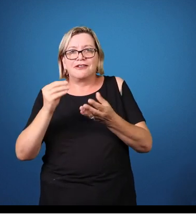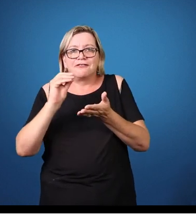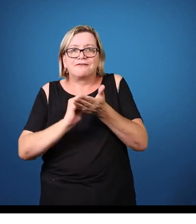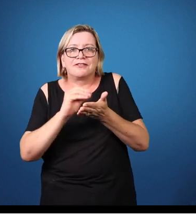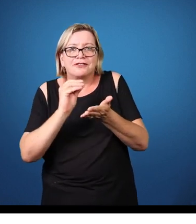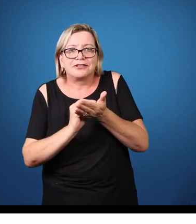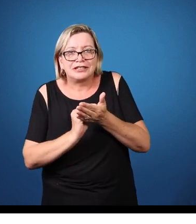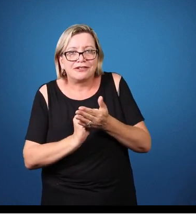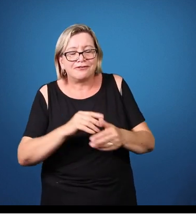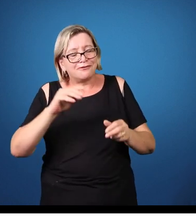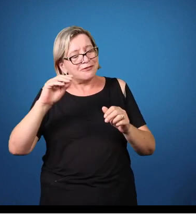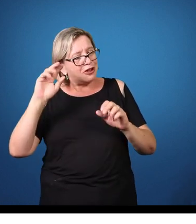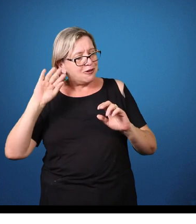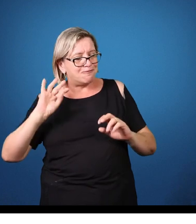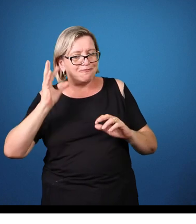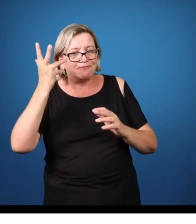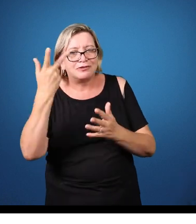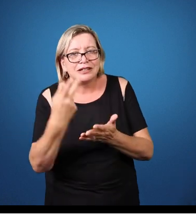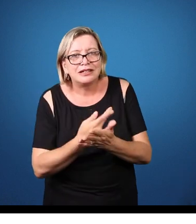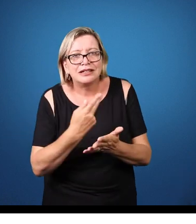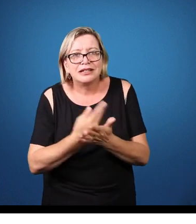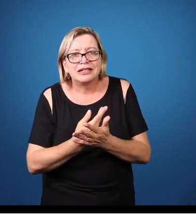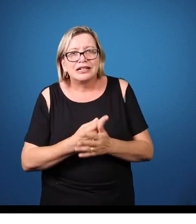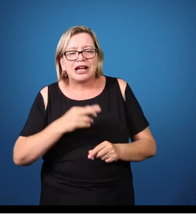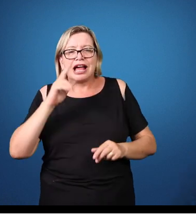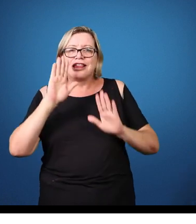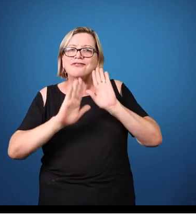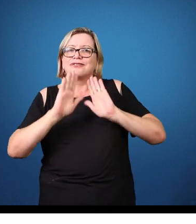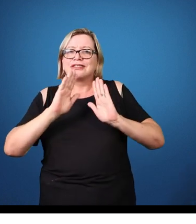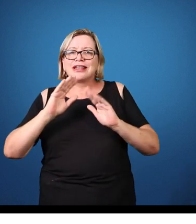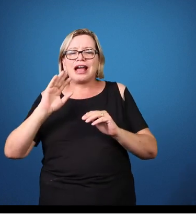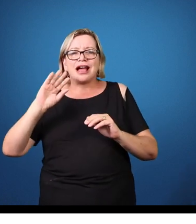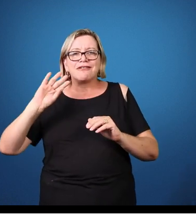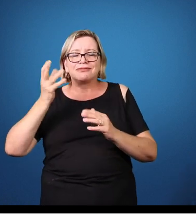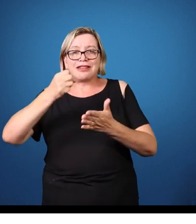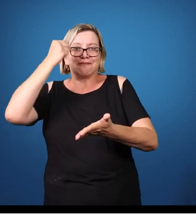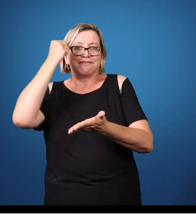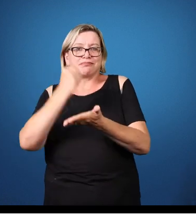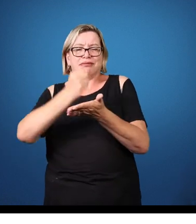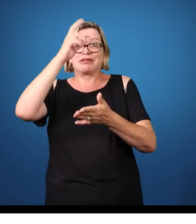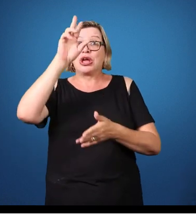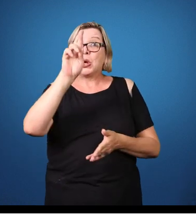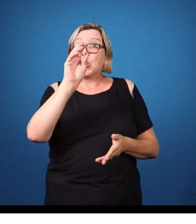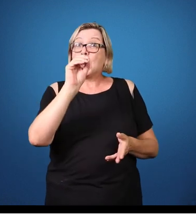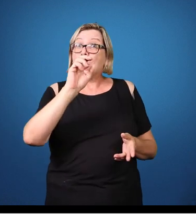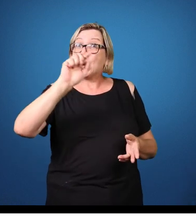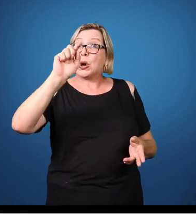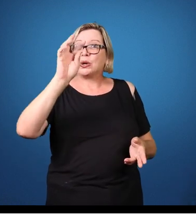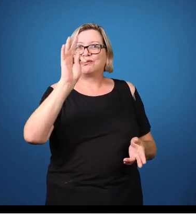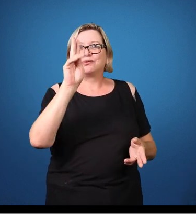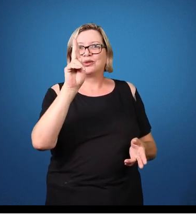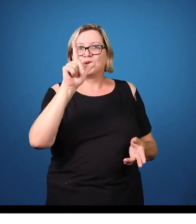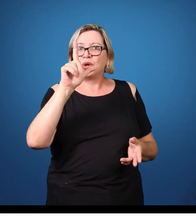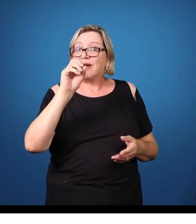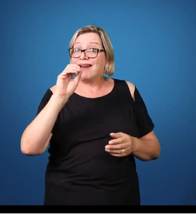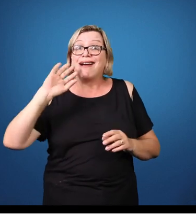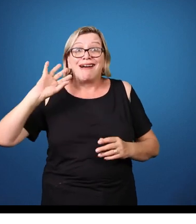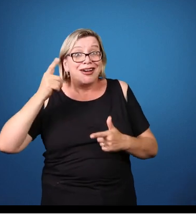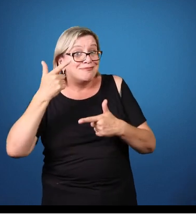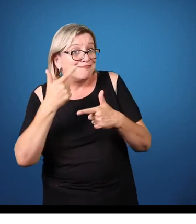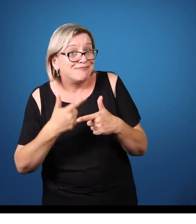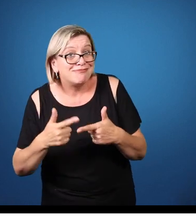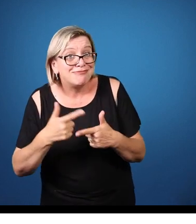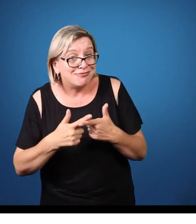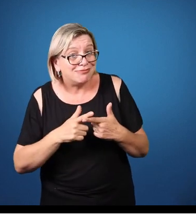a pessoa encontra. E aí, isso é um problema gravíssimo que a gente tem enfrentado, né? Até, como você disse, com o acesso que as pessoas têm